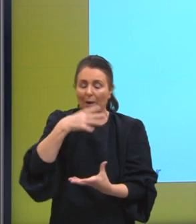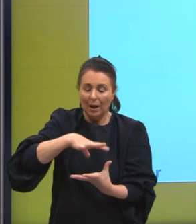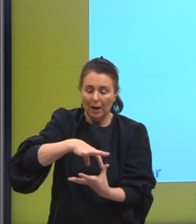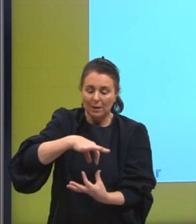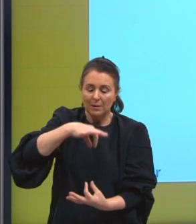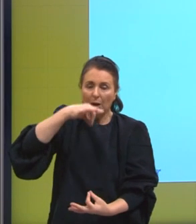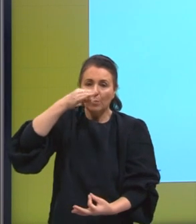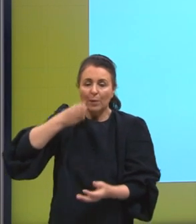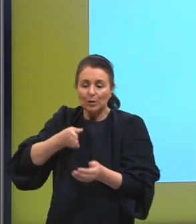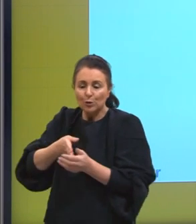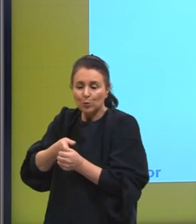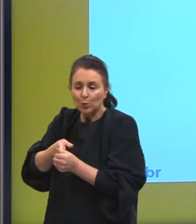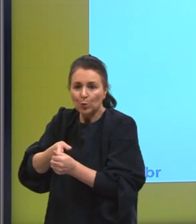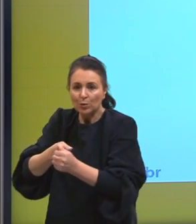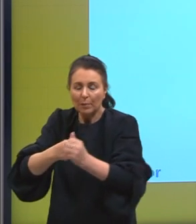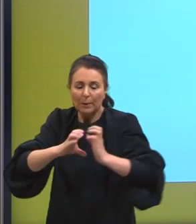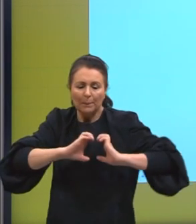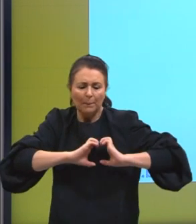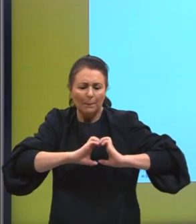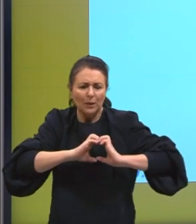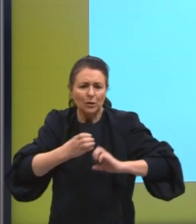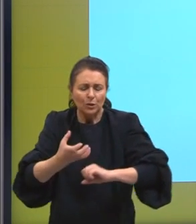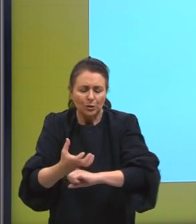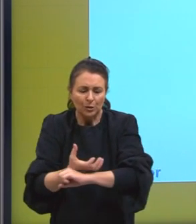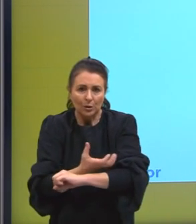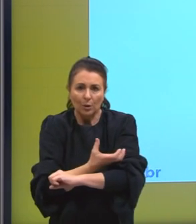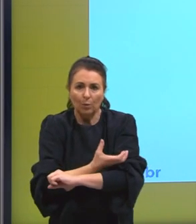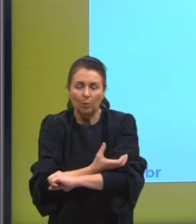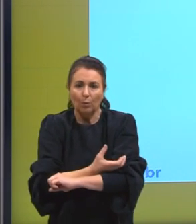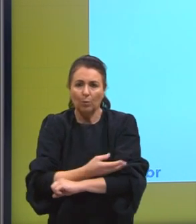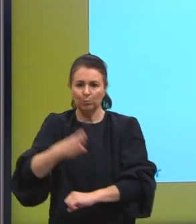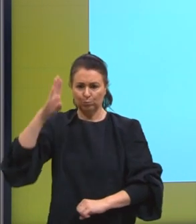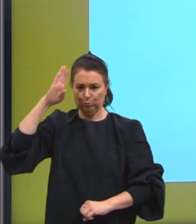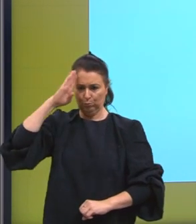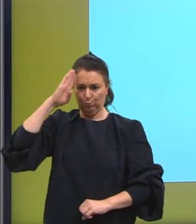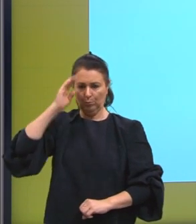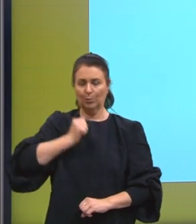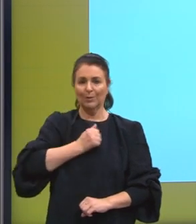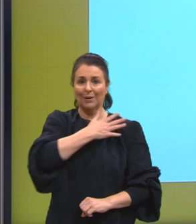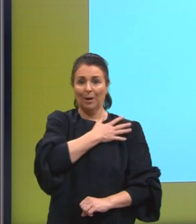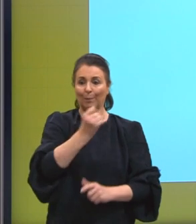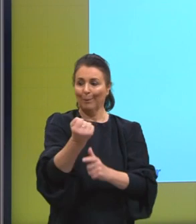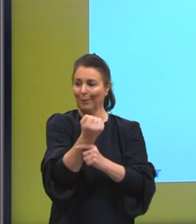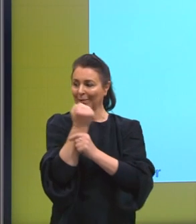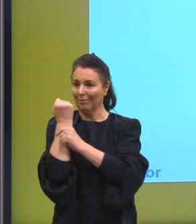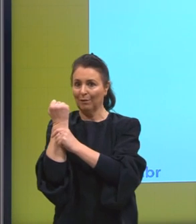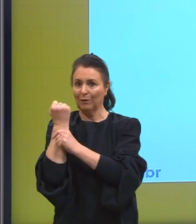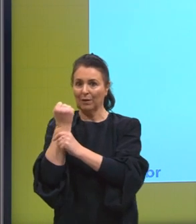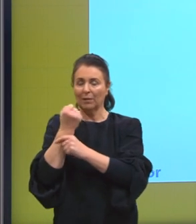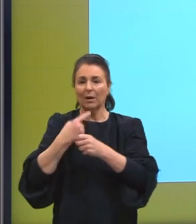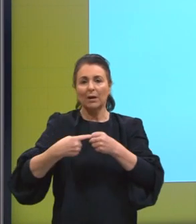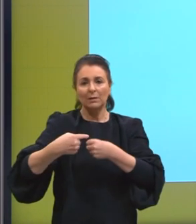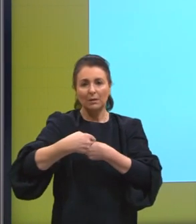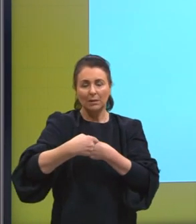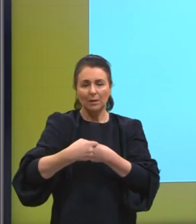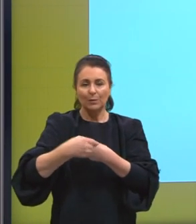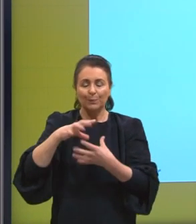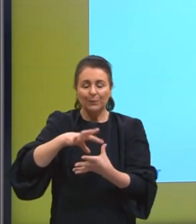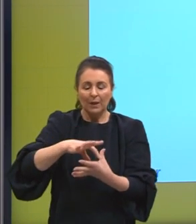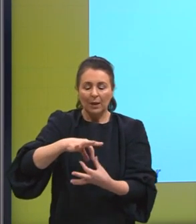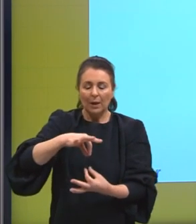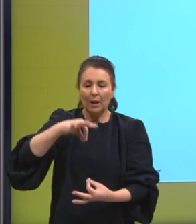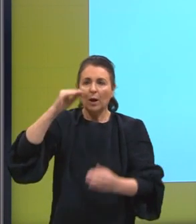paixão, então seriam os soldados, seriam os aptos para defender a cidade dos soldados, e a alma